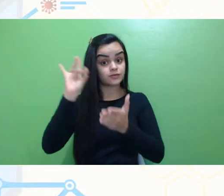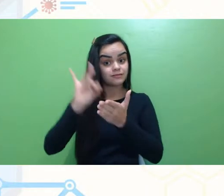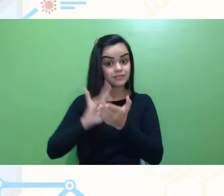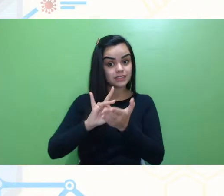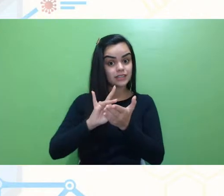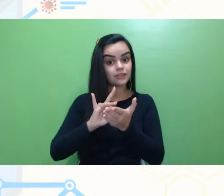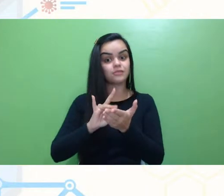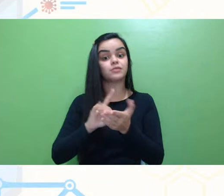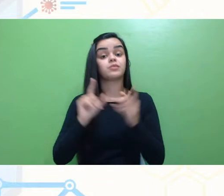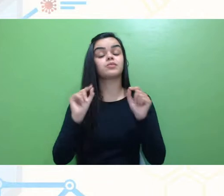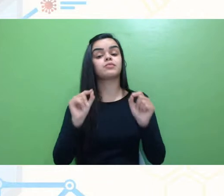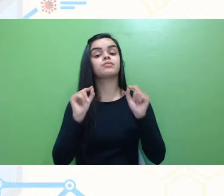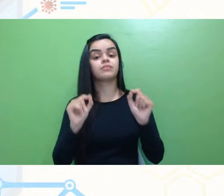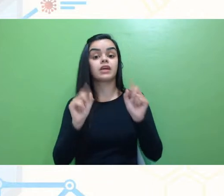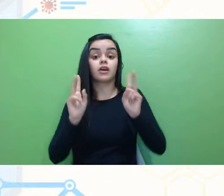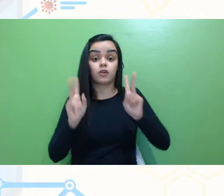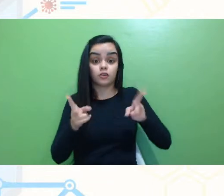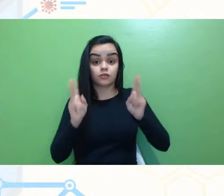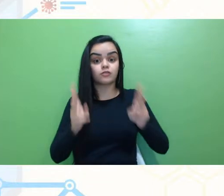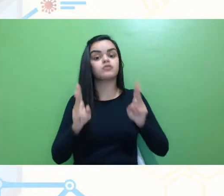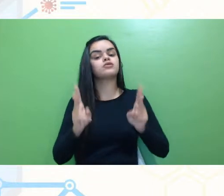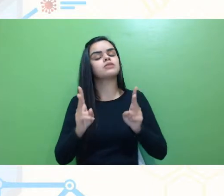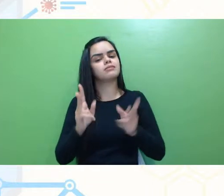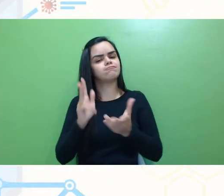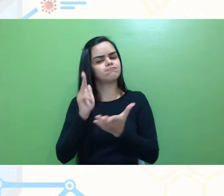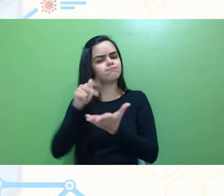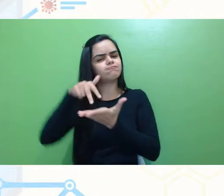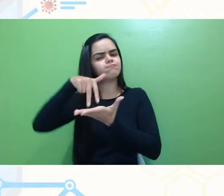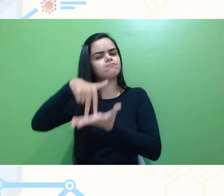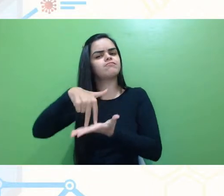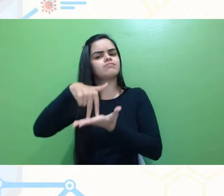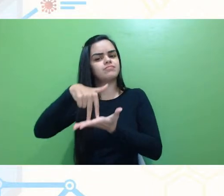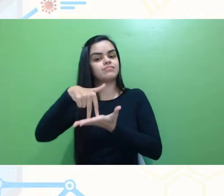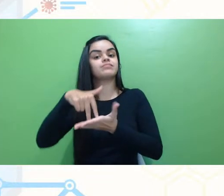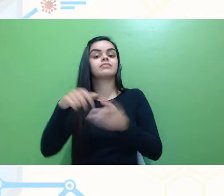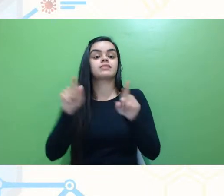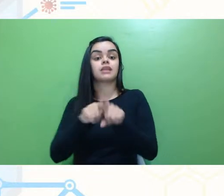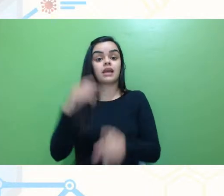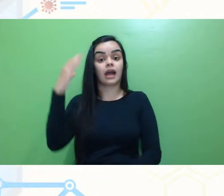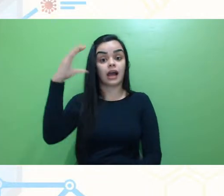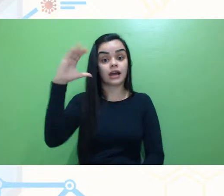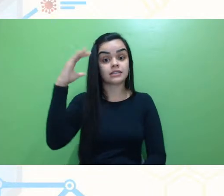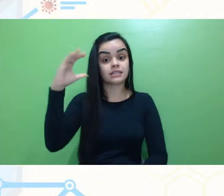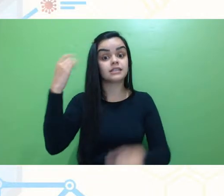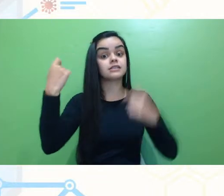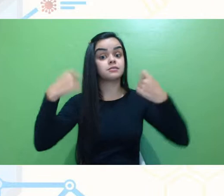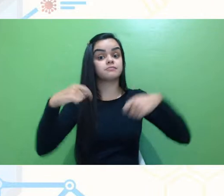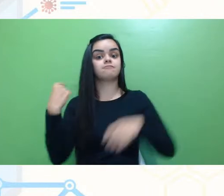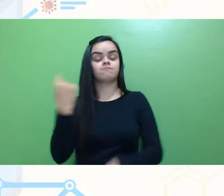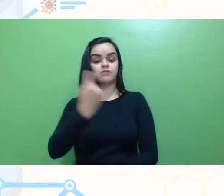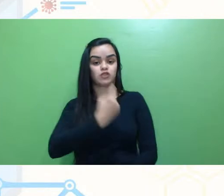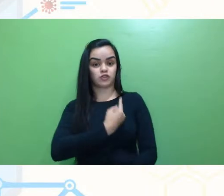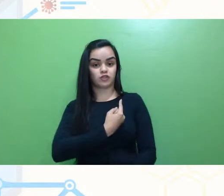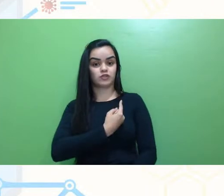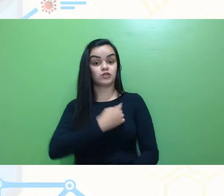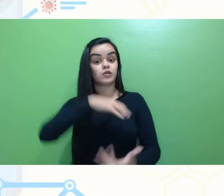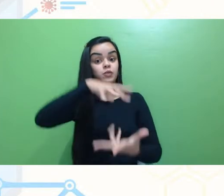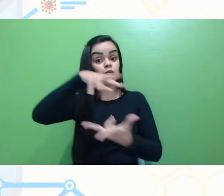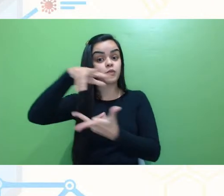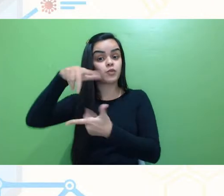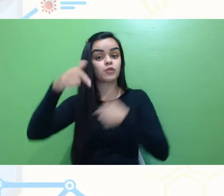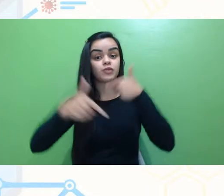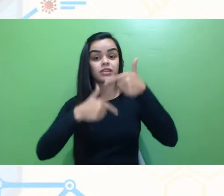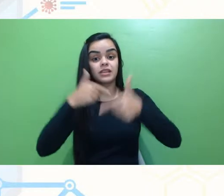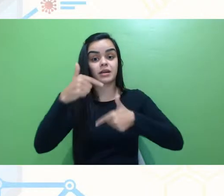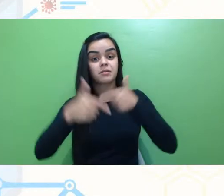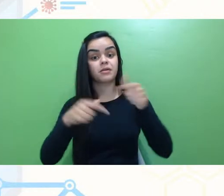nos fazem continuar caminhando, a ciência precisa de nós, o mundo do trabalho, o